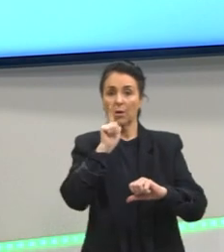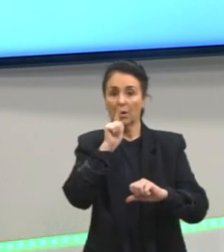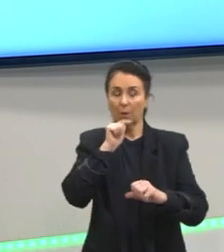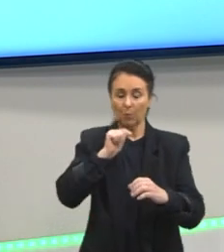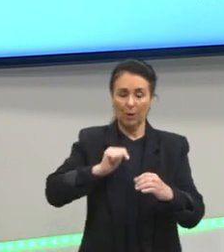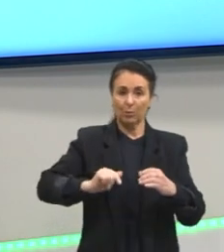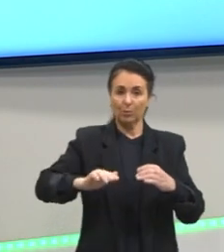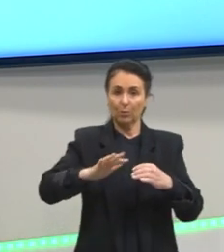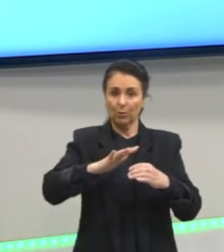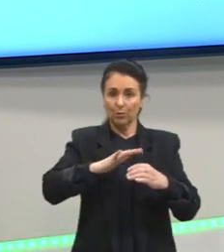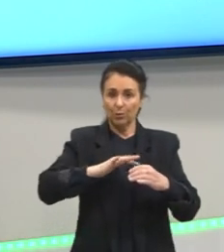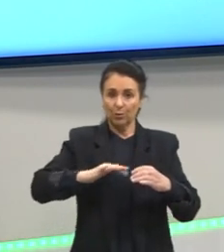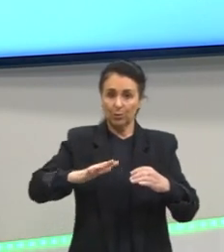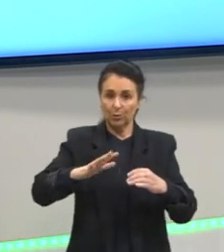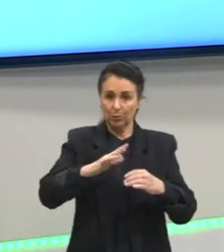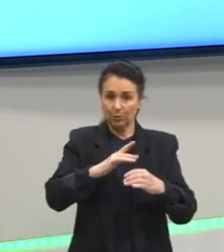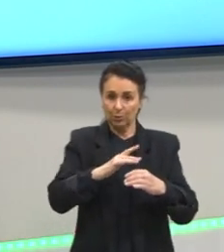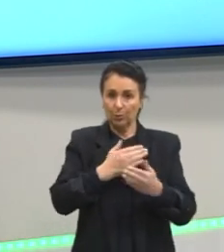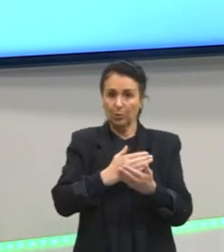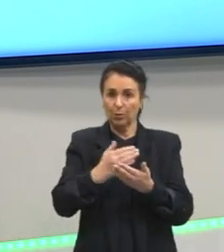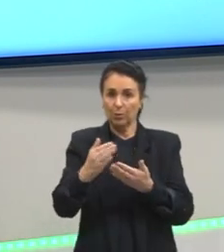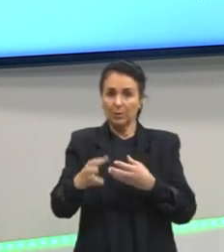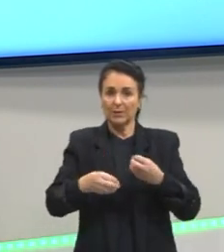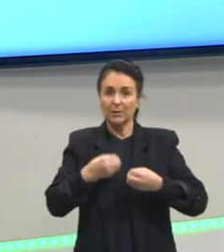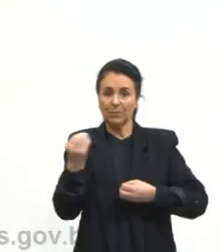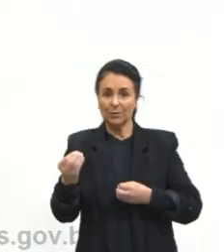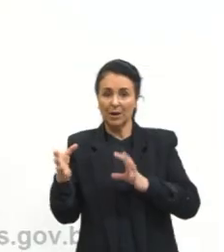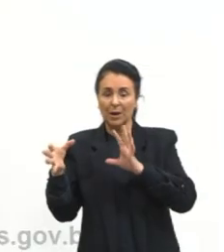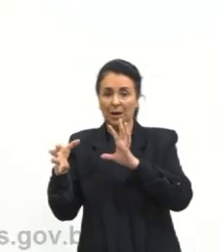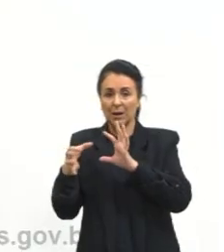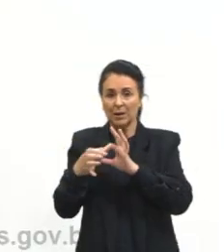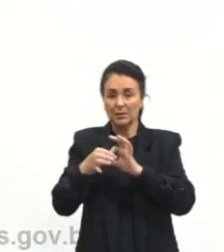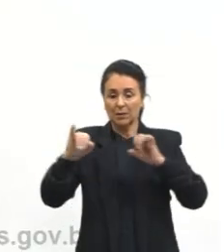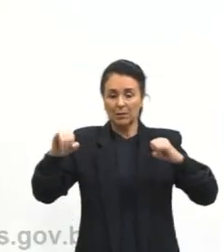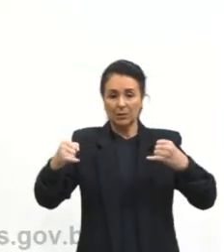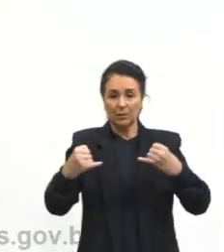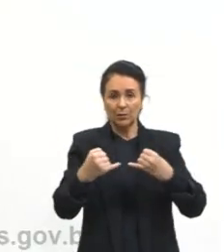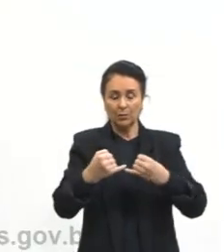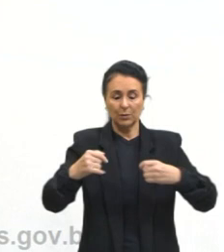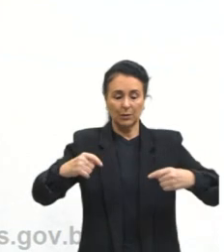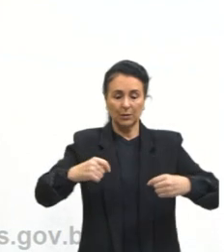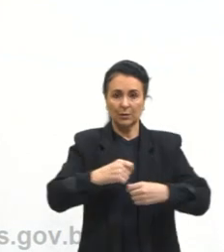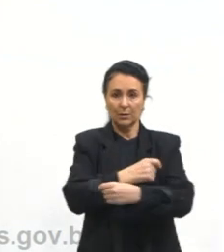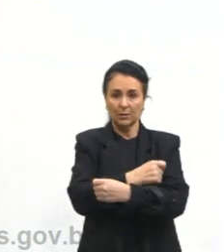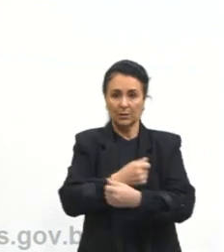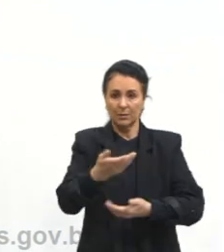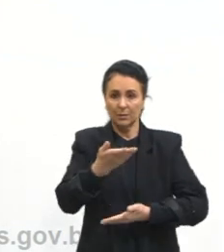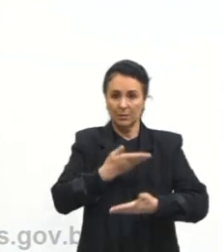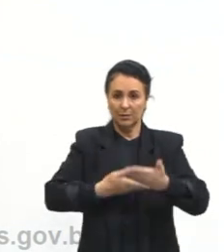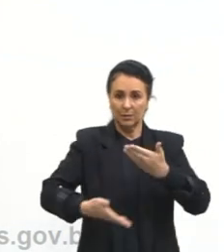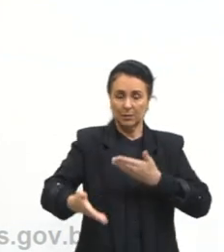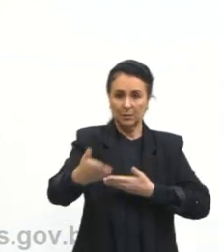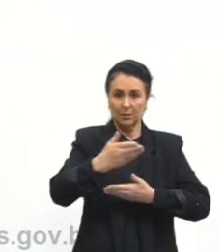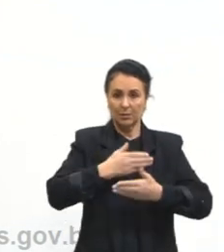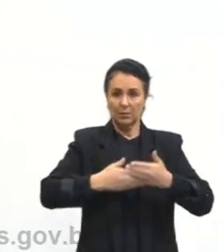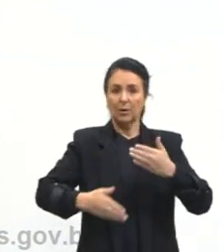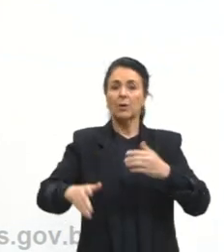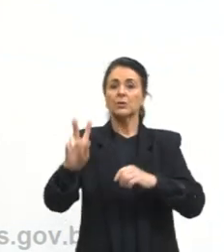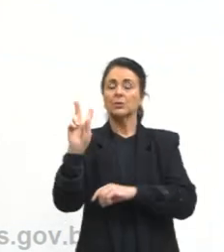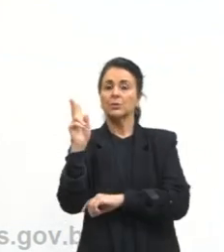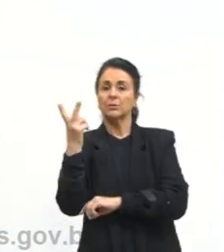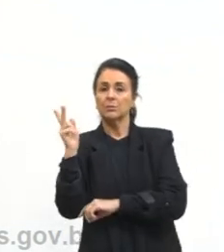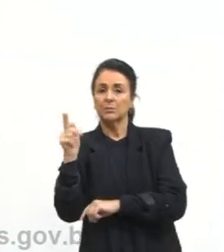por meio da formação de, e aí traz ligação iônica, ligação covalente, interações, ligação de hidrogênio e